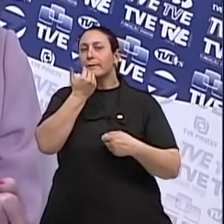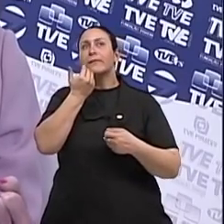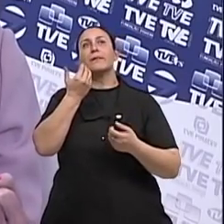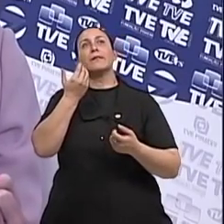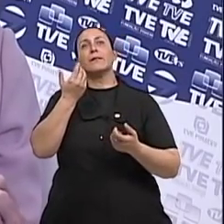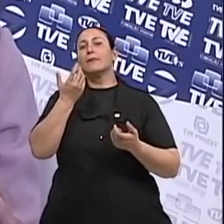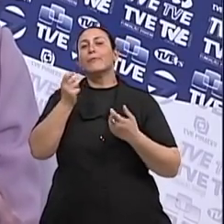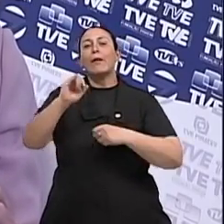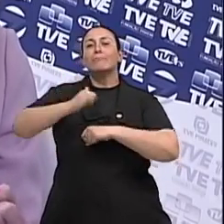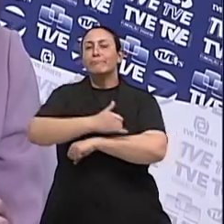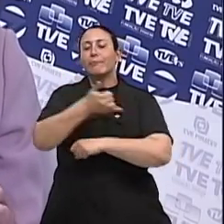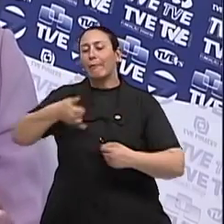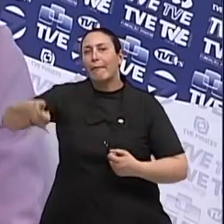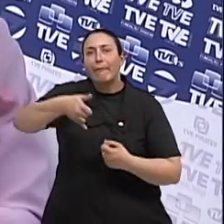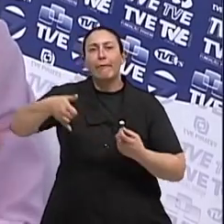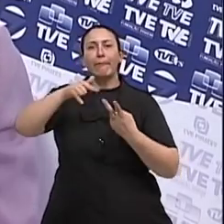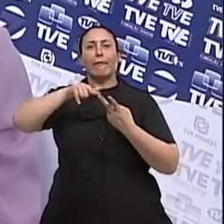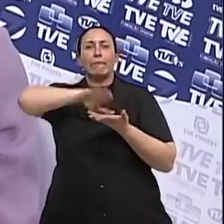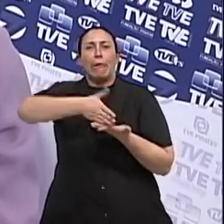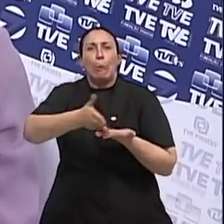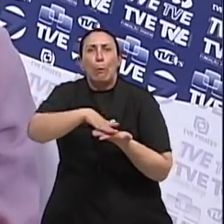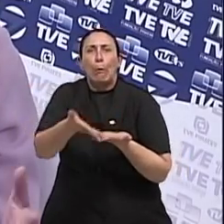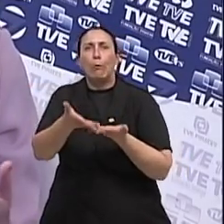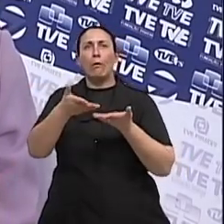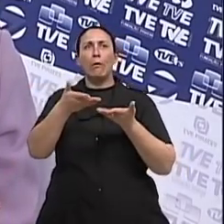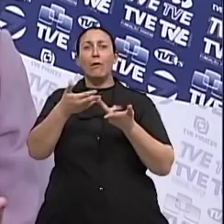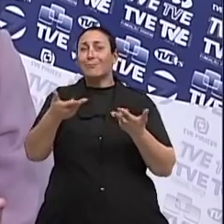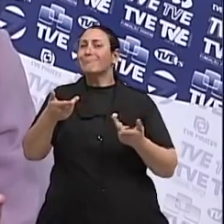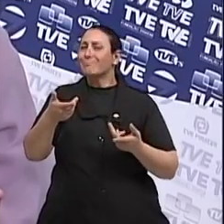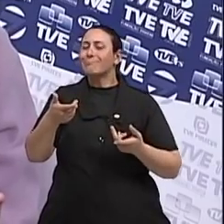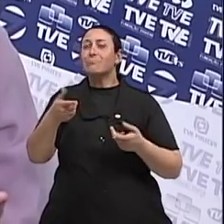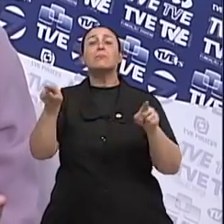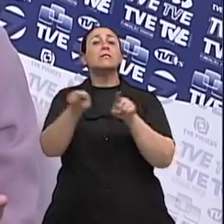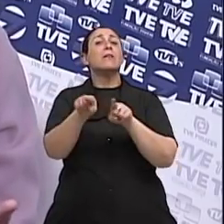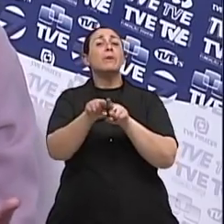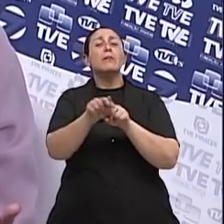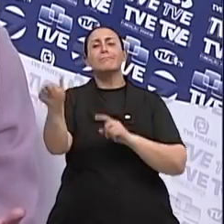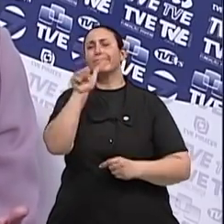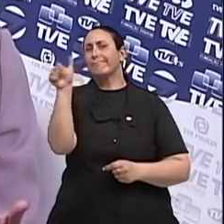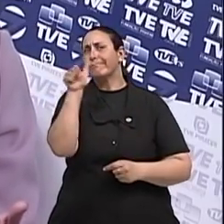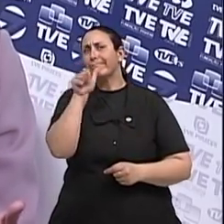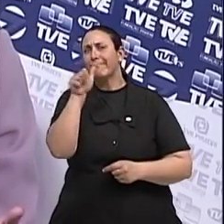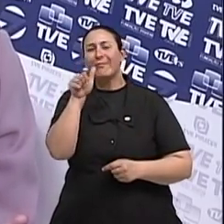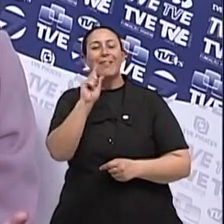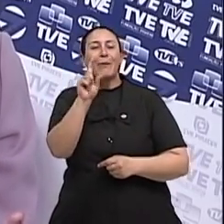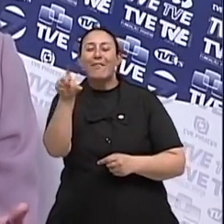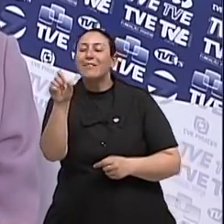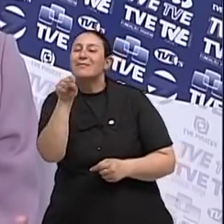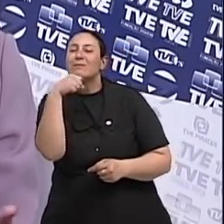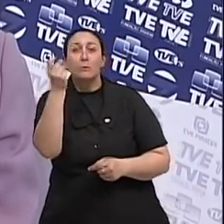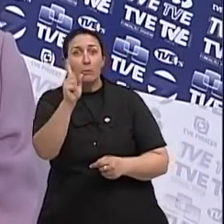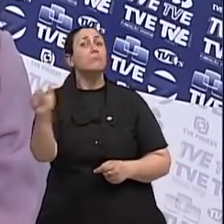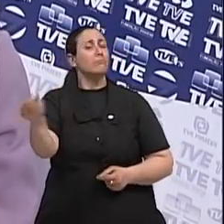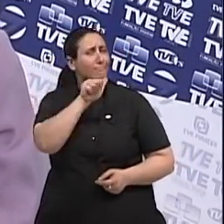gordura, em fritura, isso não pode acontecer. Abuso de álcool. Não é aquele vinhozinho, aquela cervejinha.